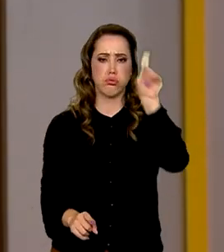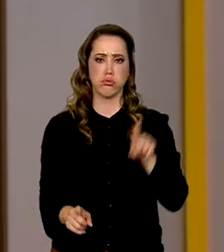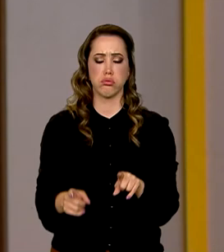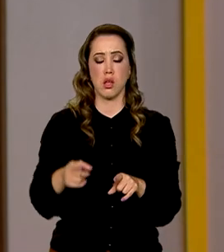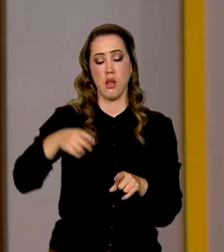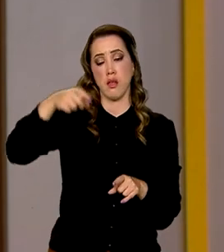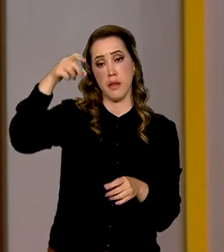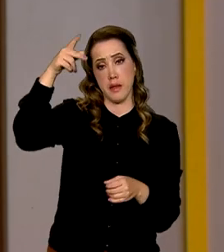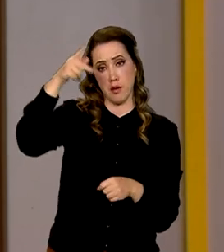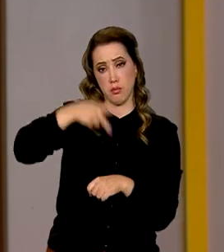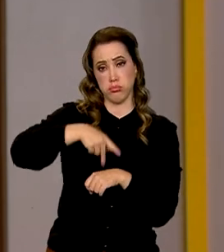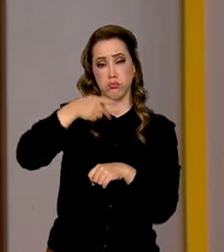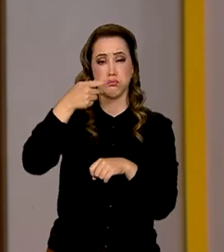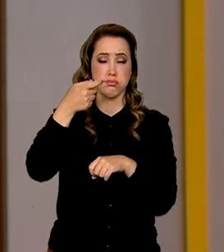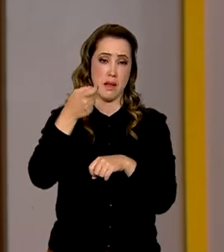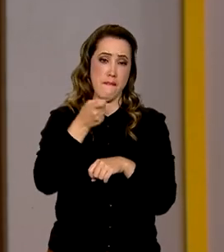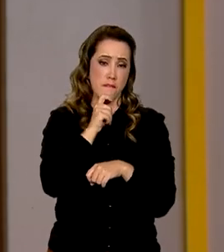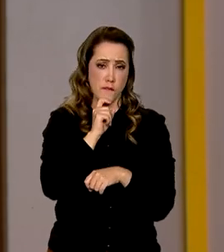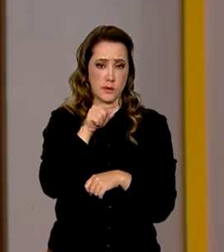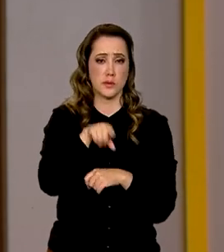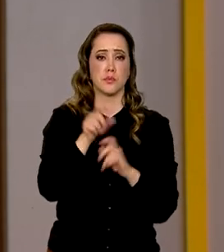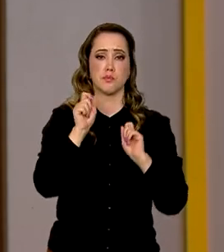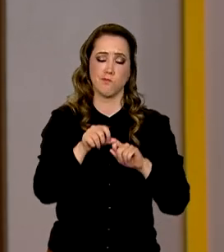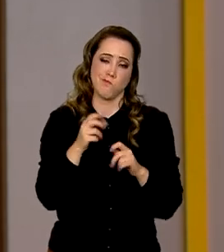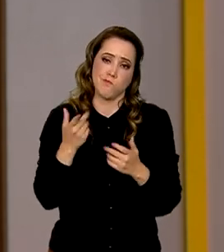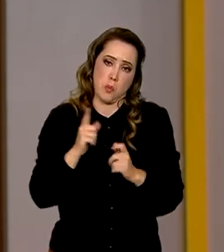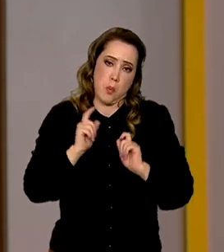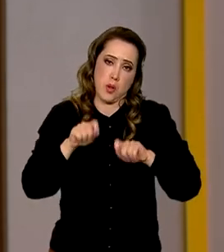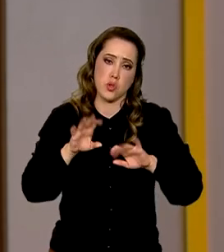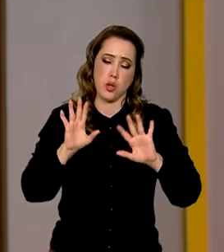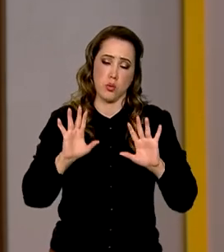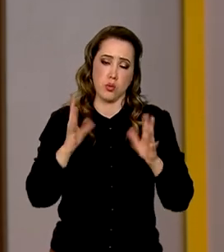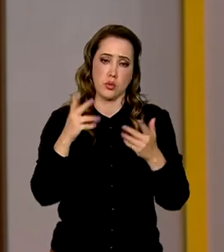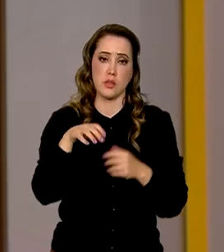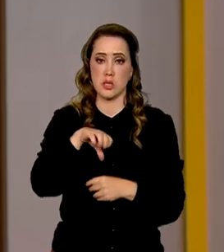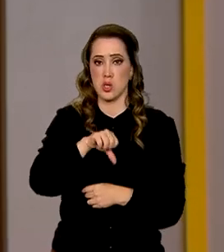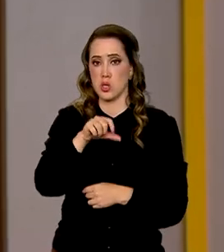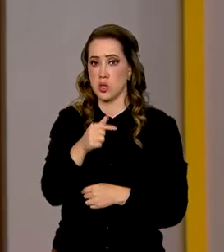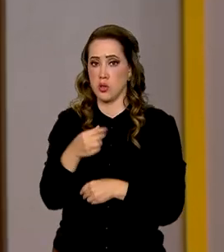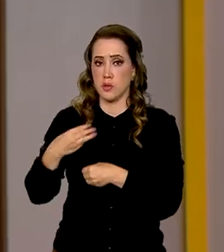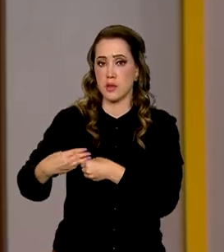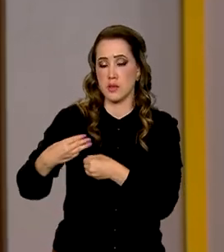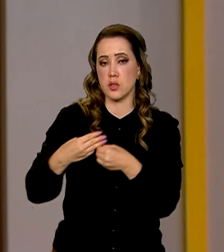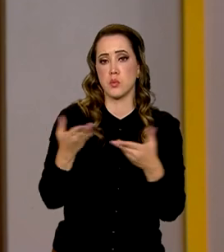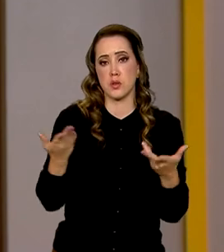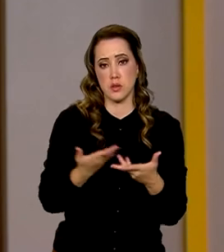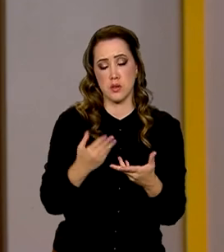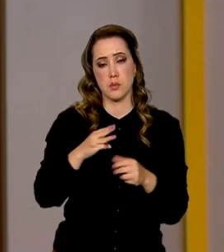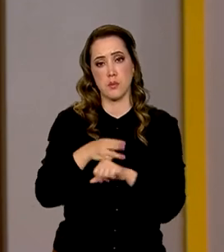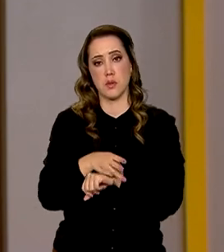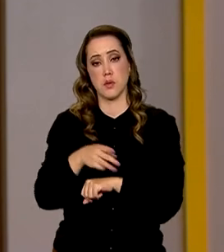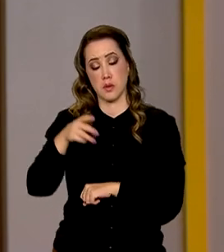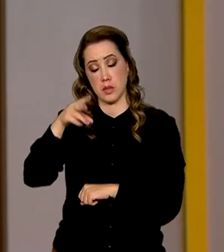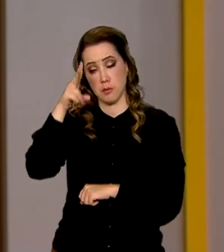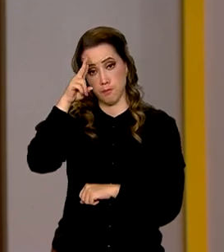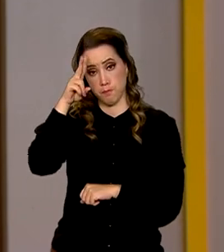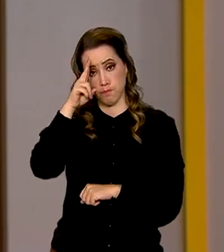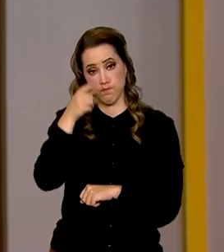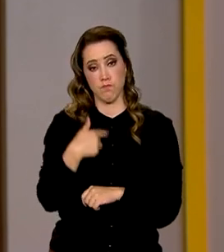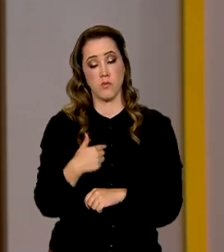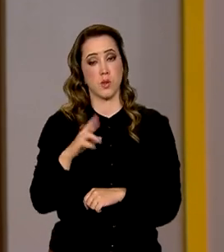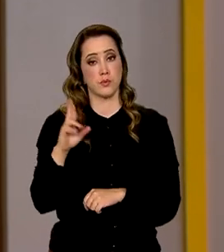granizo são esperados em 97 municípios a partir da madrugada dessa terça-feira. As autoridades seguem